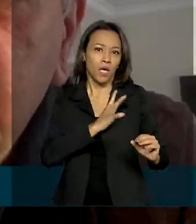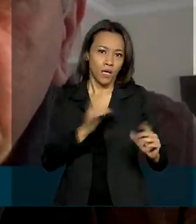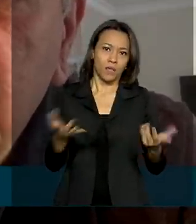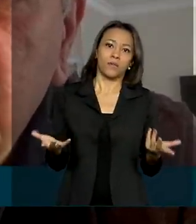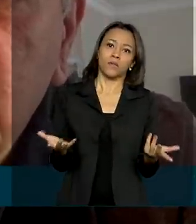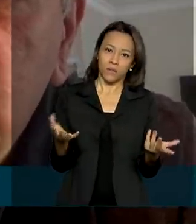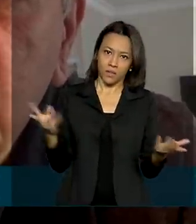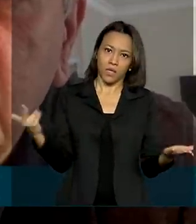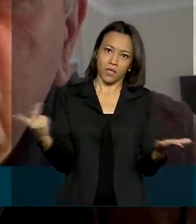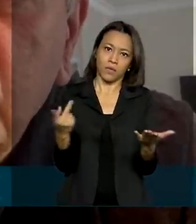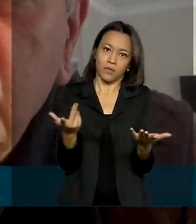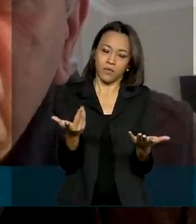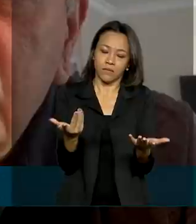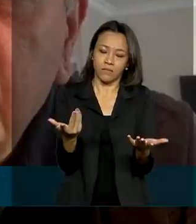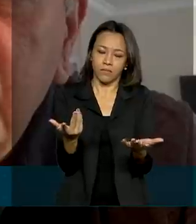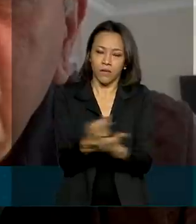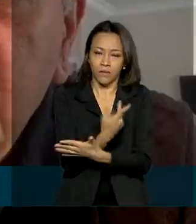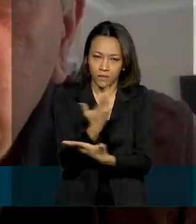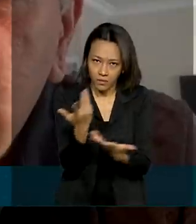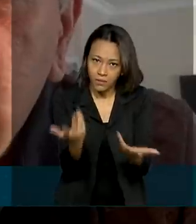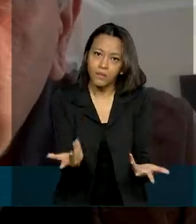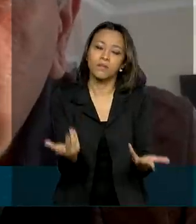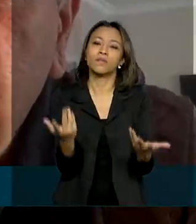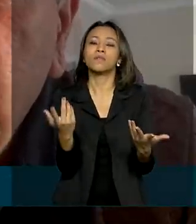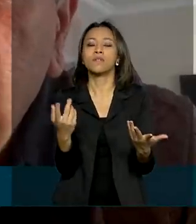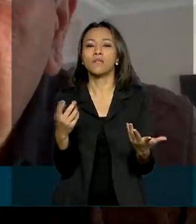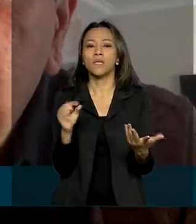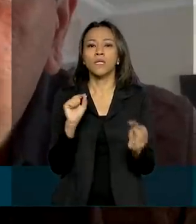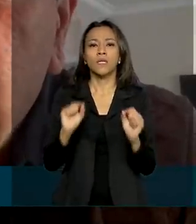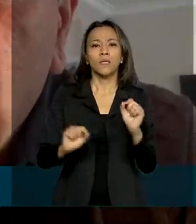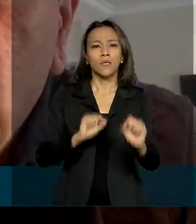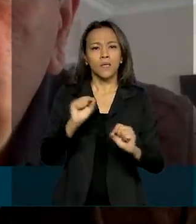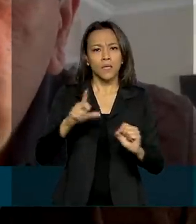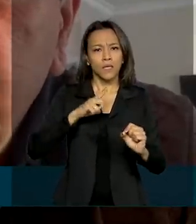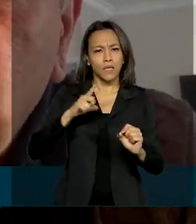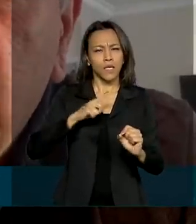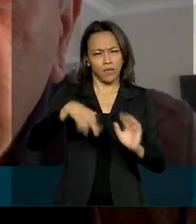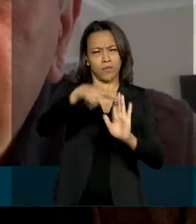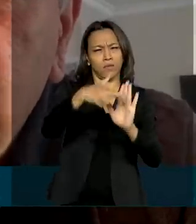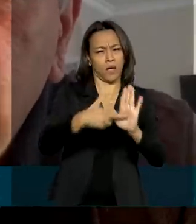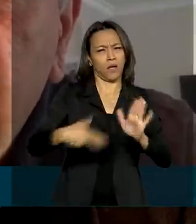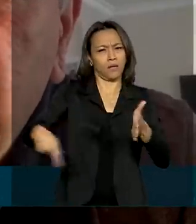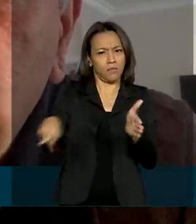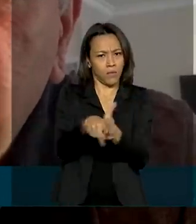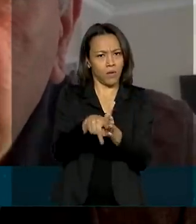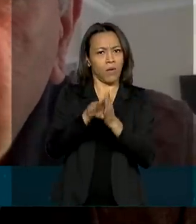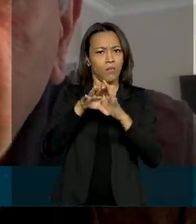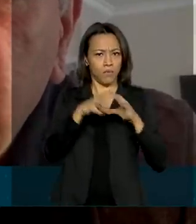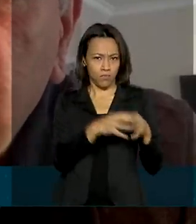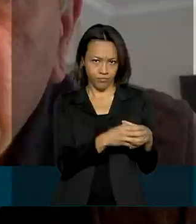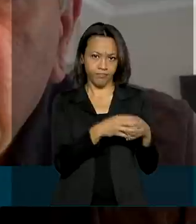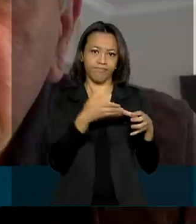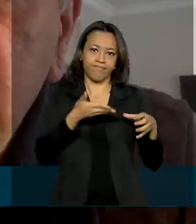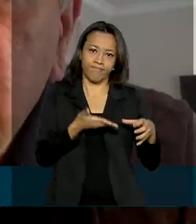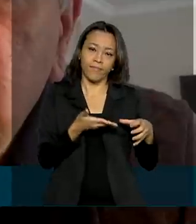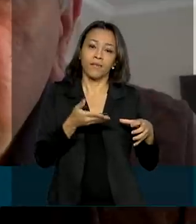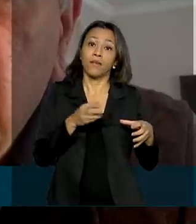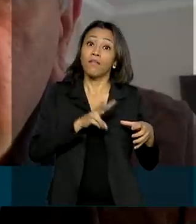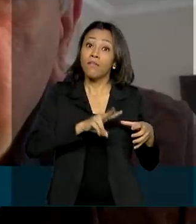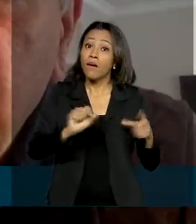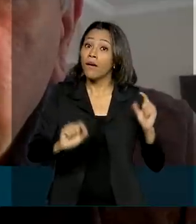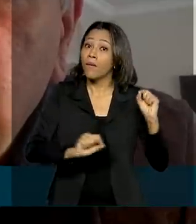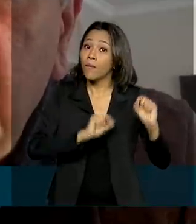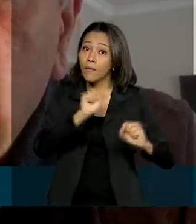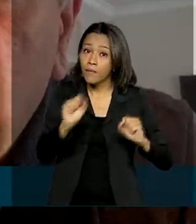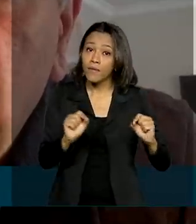segurança que esses empreendimentos estabelecem dentro dos seus protocolos, o que sem dúvida nenhuma vai trazer